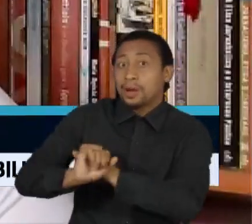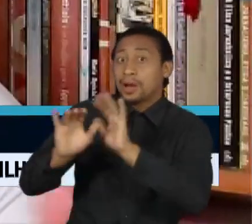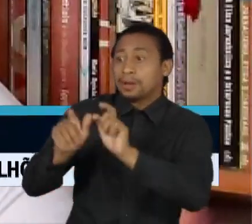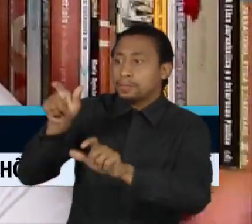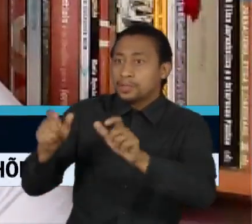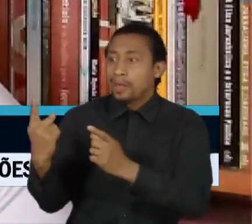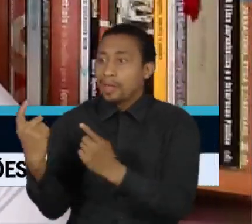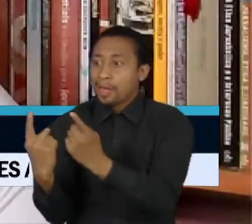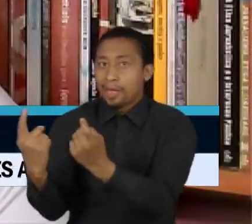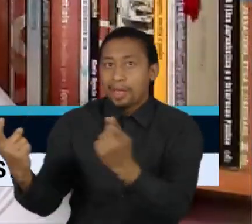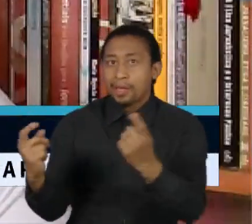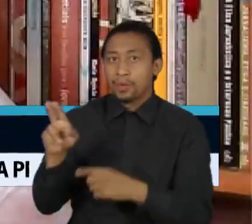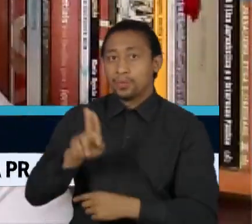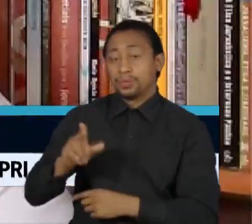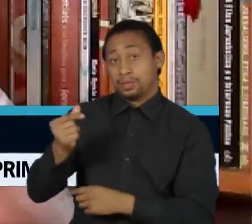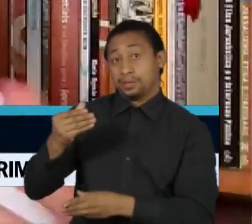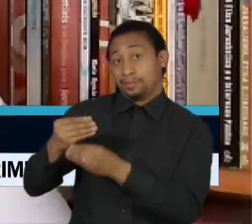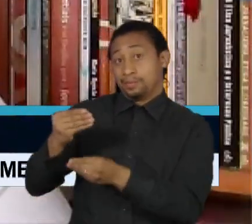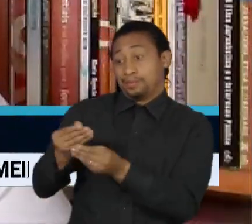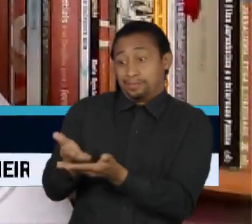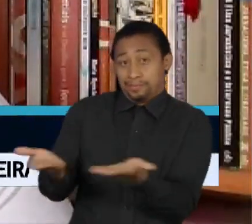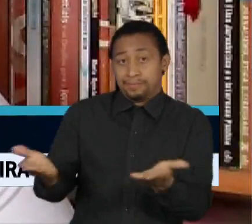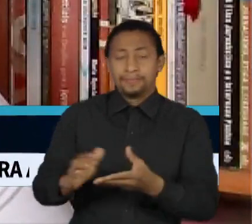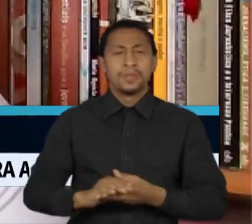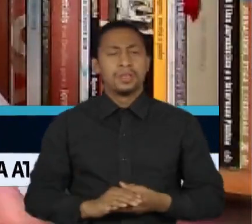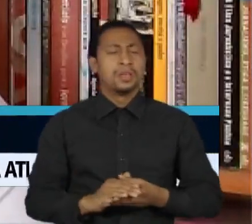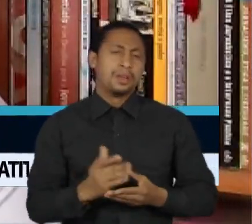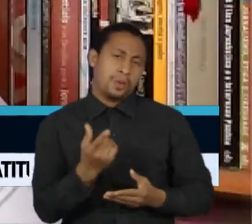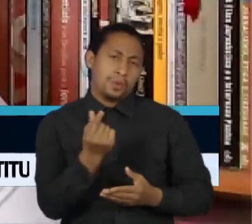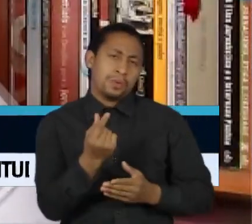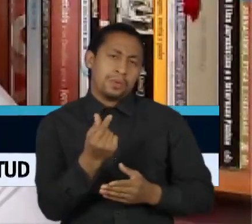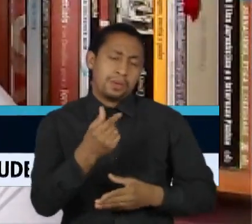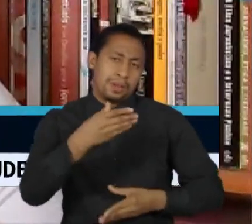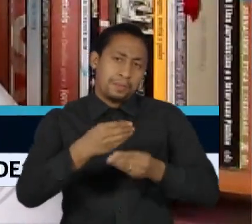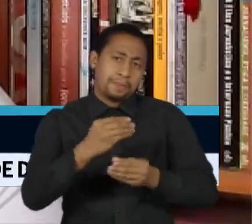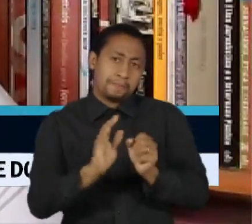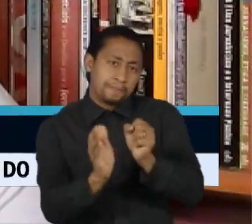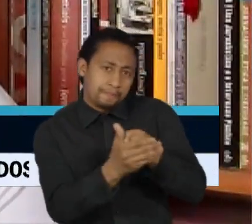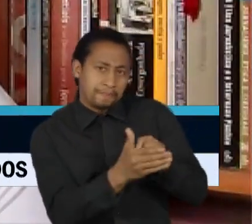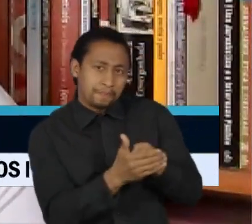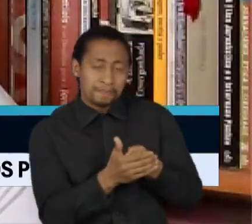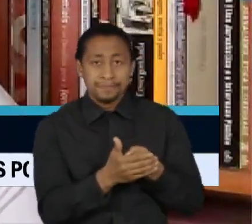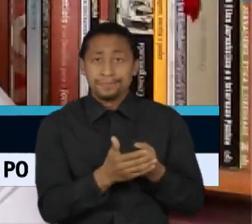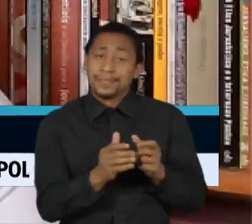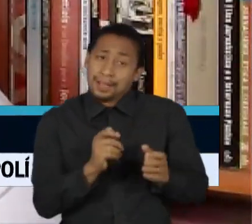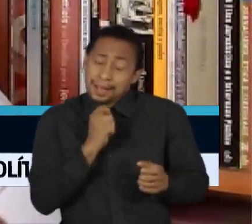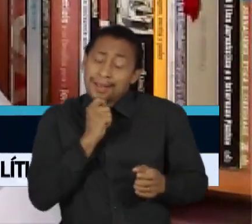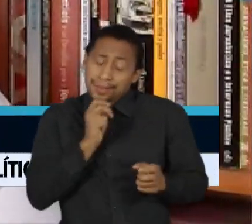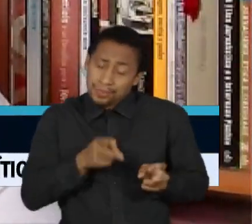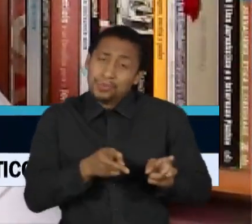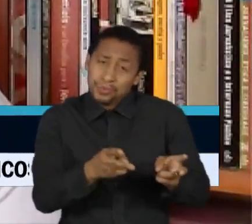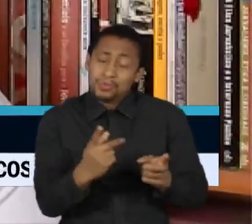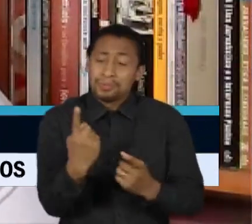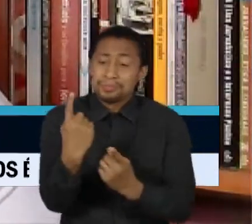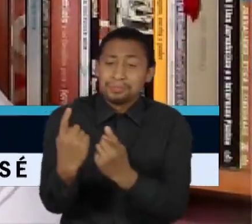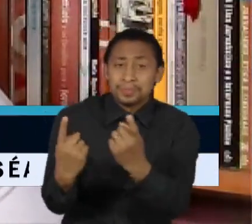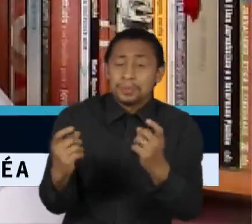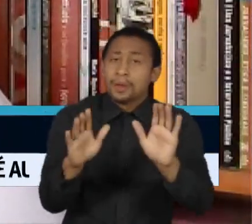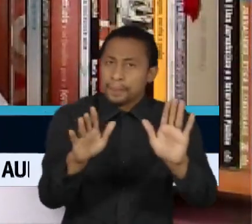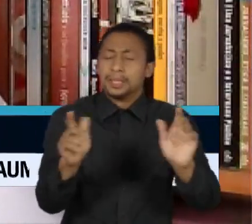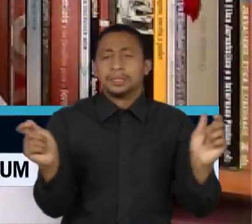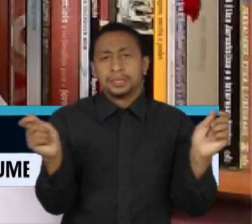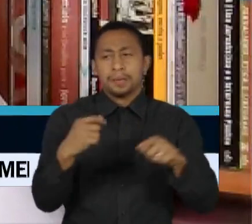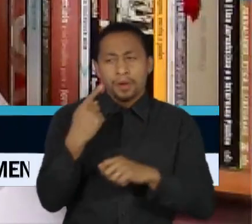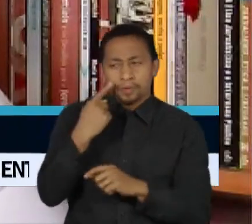as emendas individuais, mesmo com elas aumentadas e tudo isso, a gente tem acesso às informações, a gente consegue saber quem que